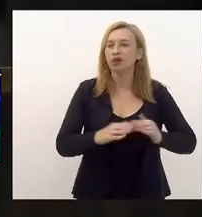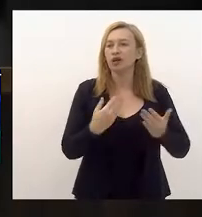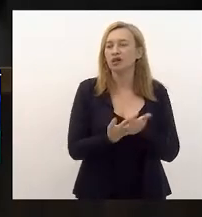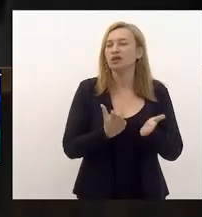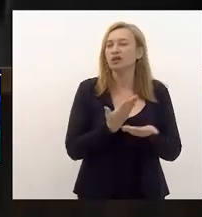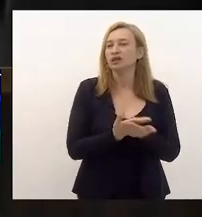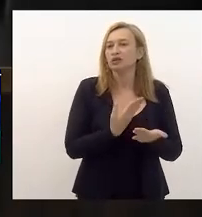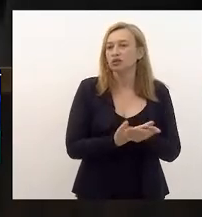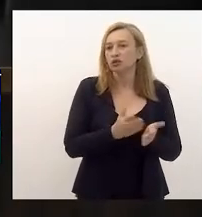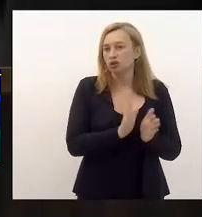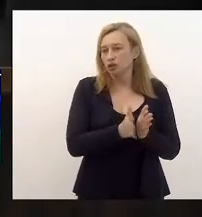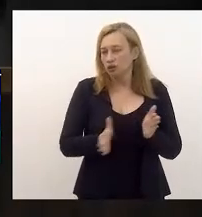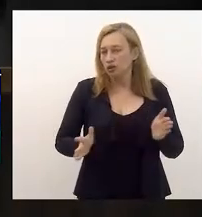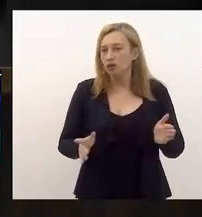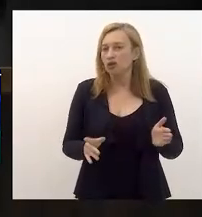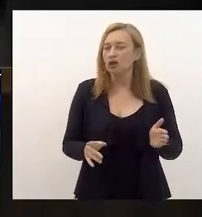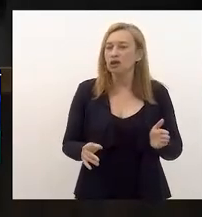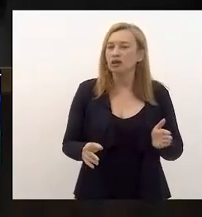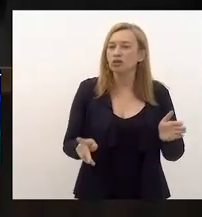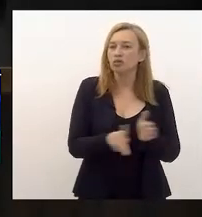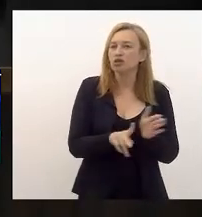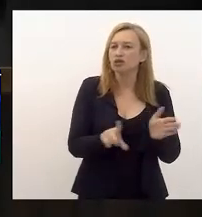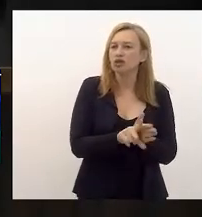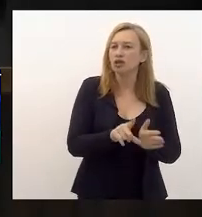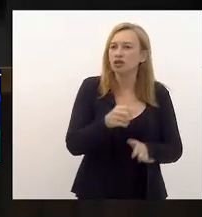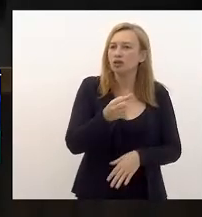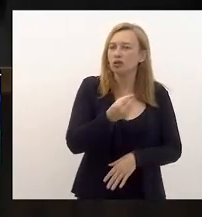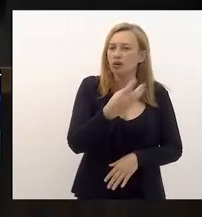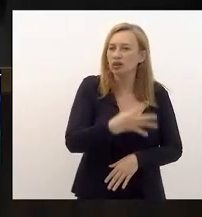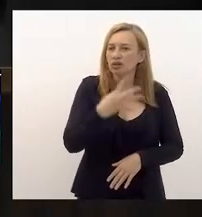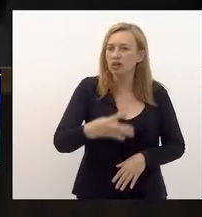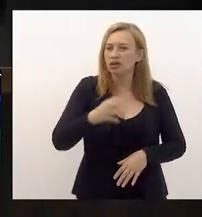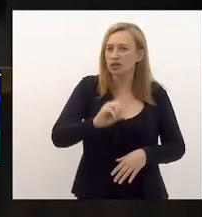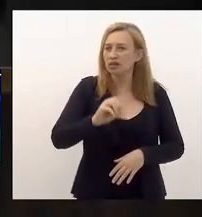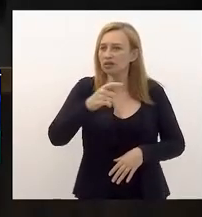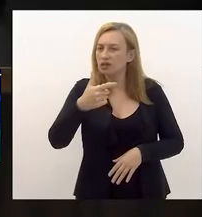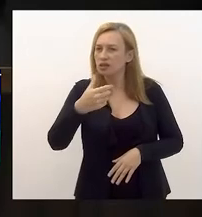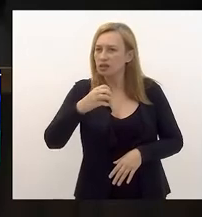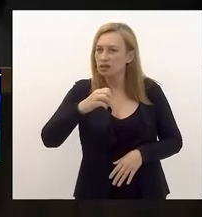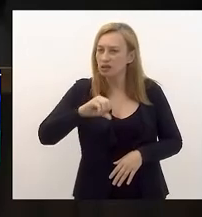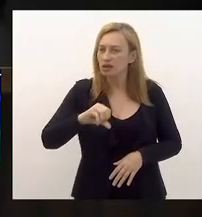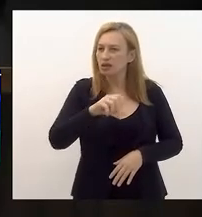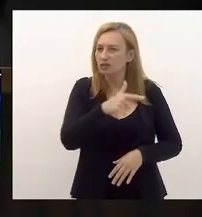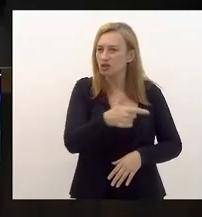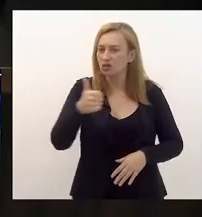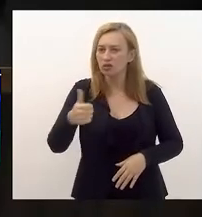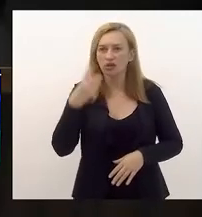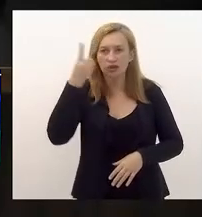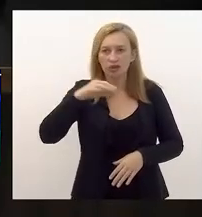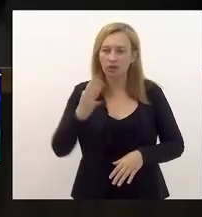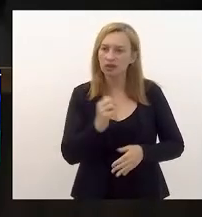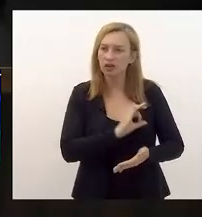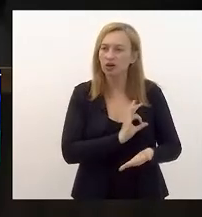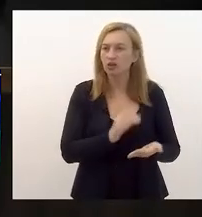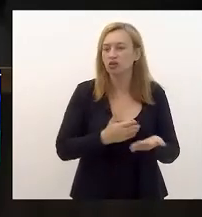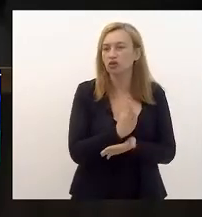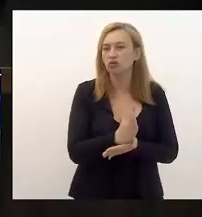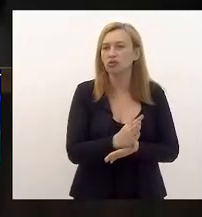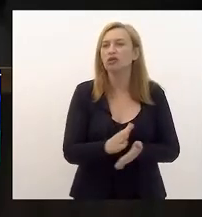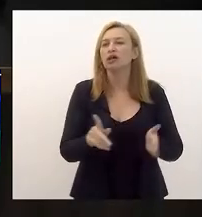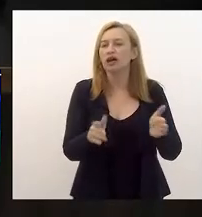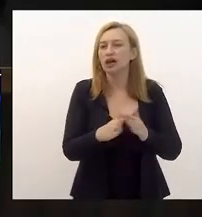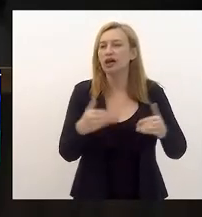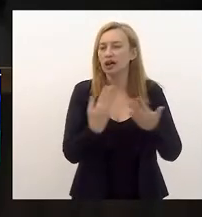Requer a inclusão na ordem do dia do projeto de lei número 4400 de 21, deputada Marta Rocha. Os senhores que aprovam, permaneçam, como estão, aprovado.